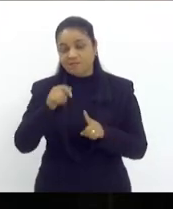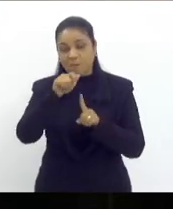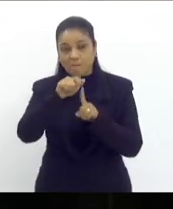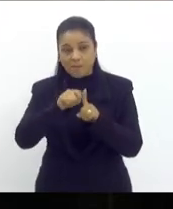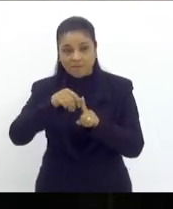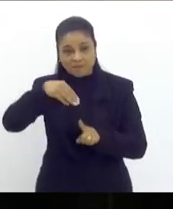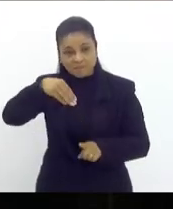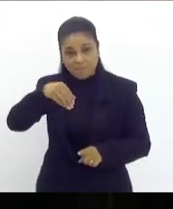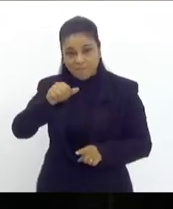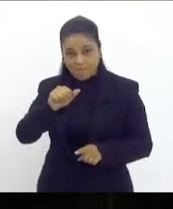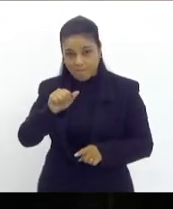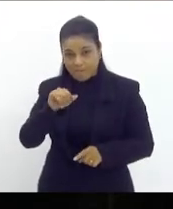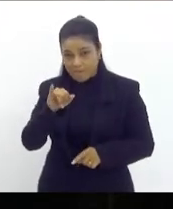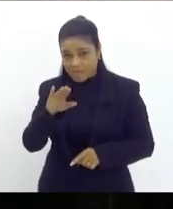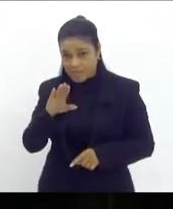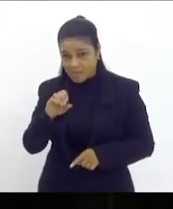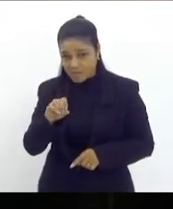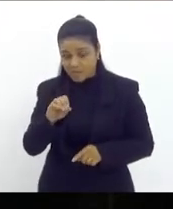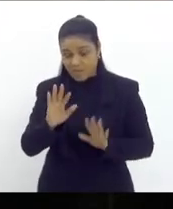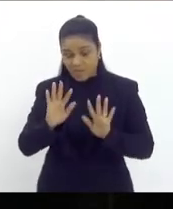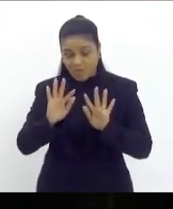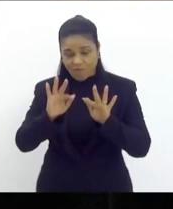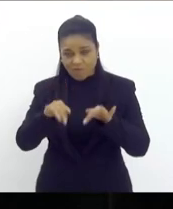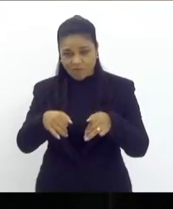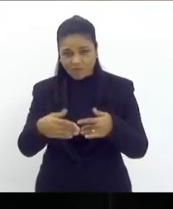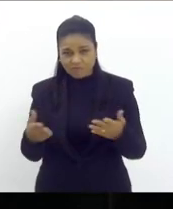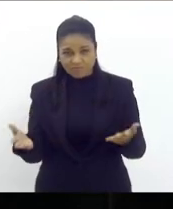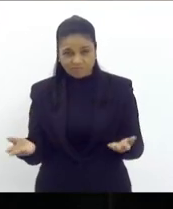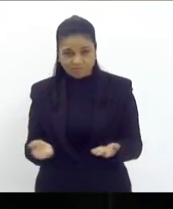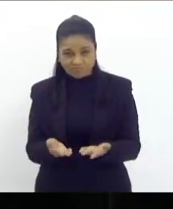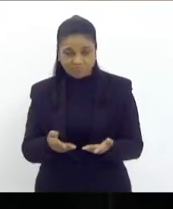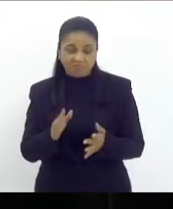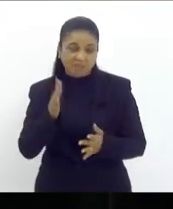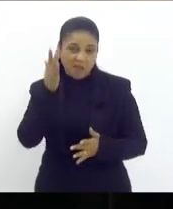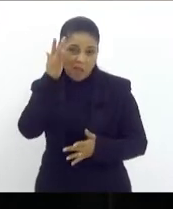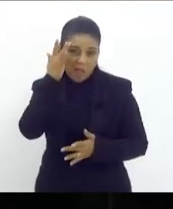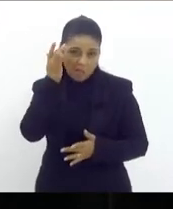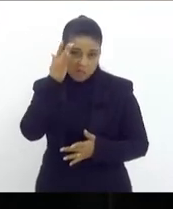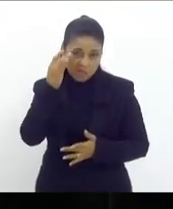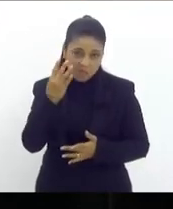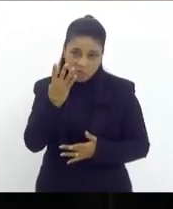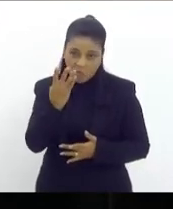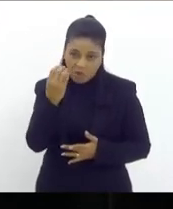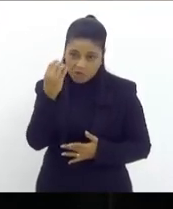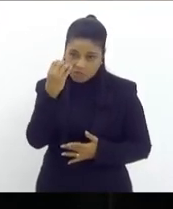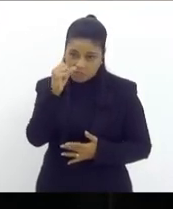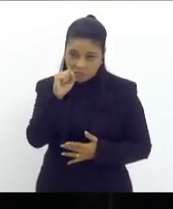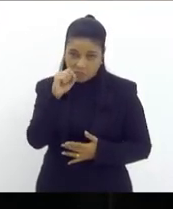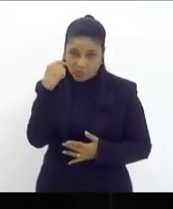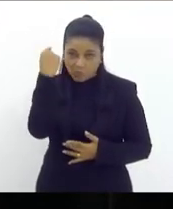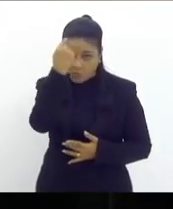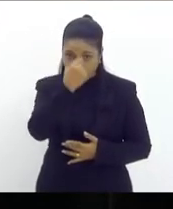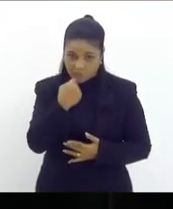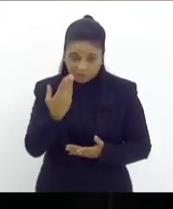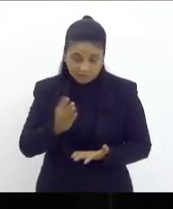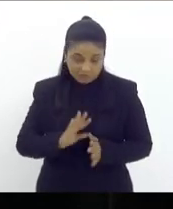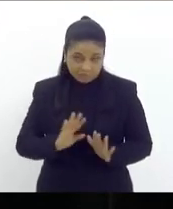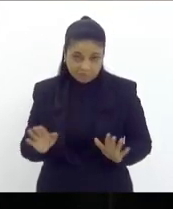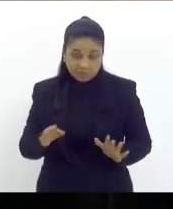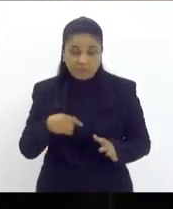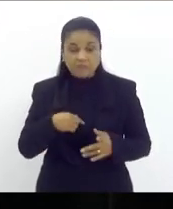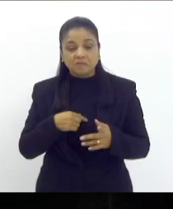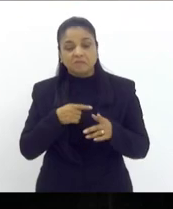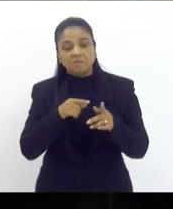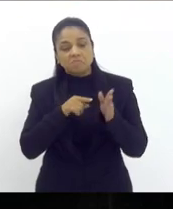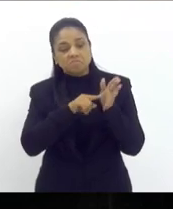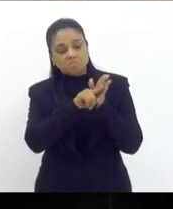que está se findando daqui a 48 horas nós vamos verificar em maio